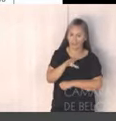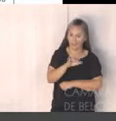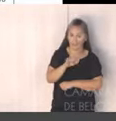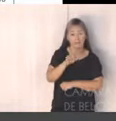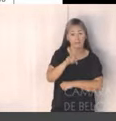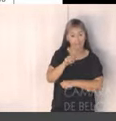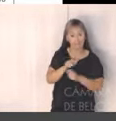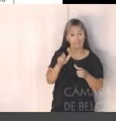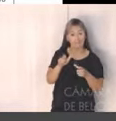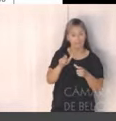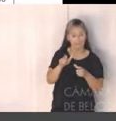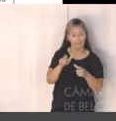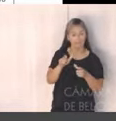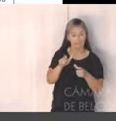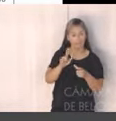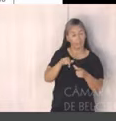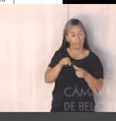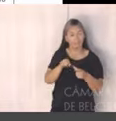receitas correntes.